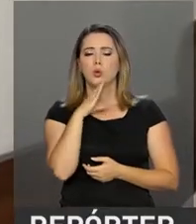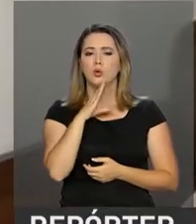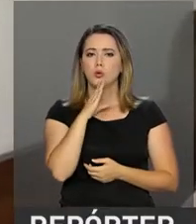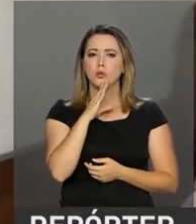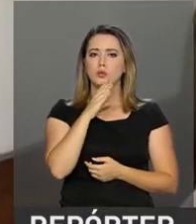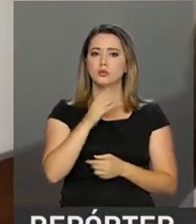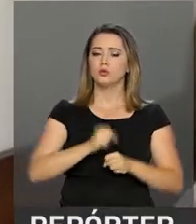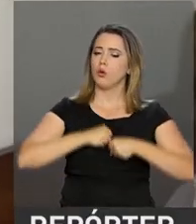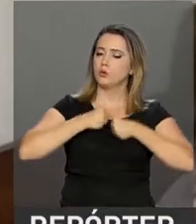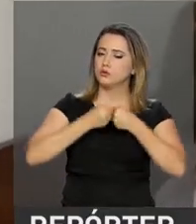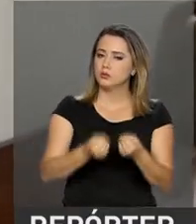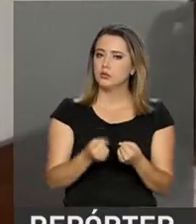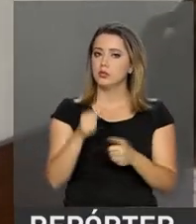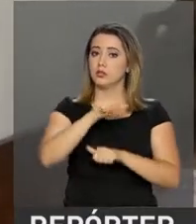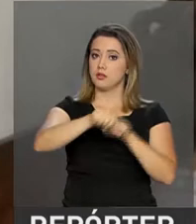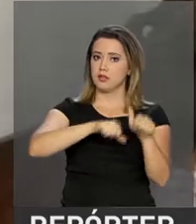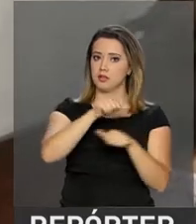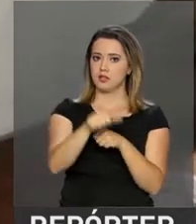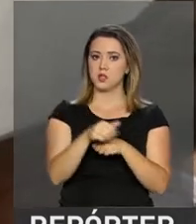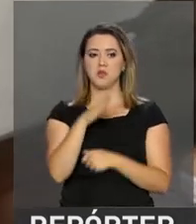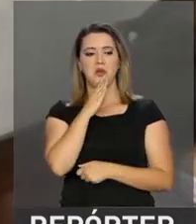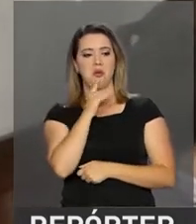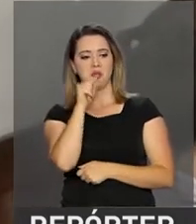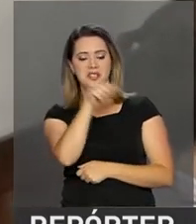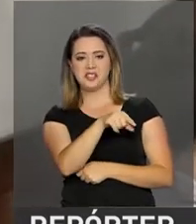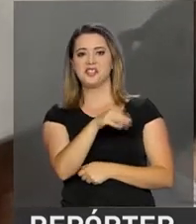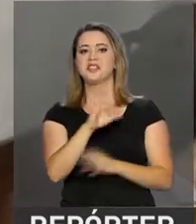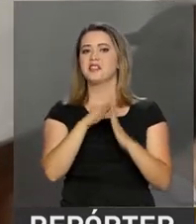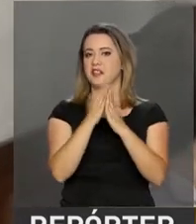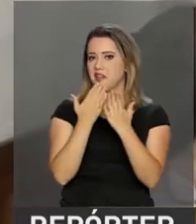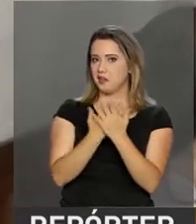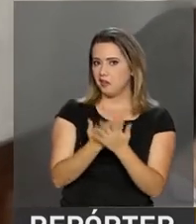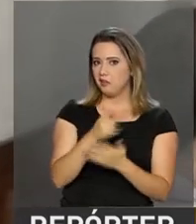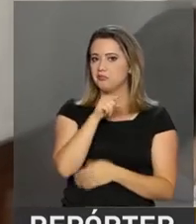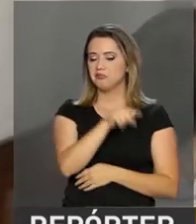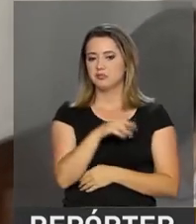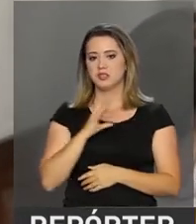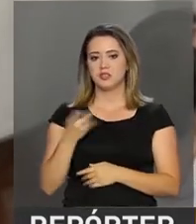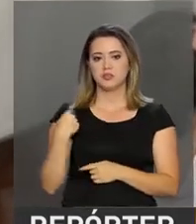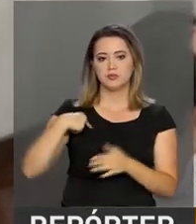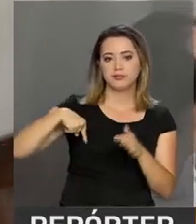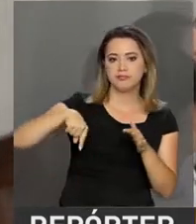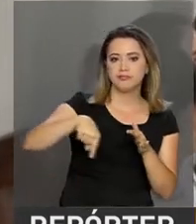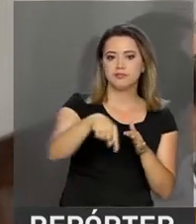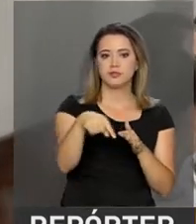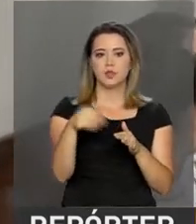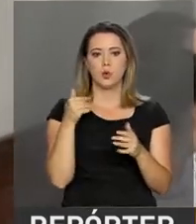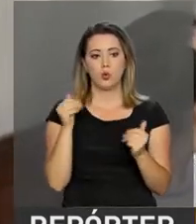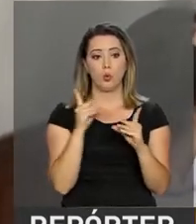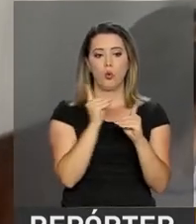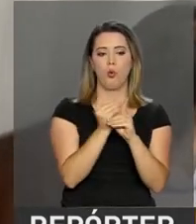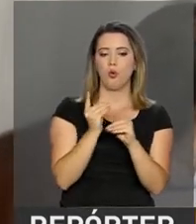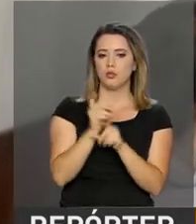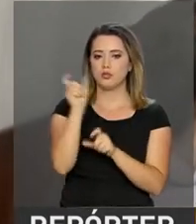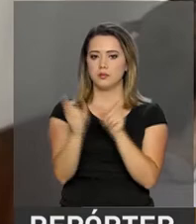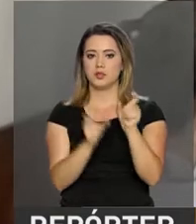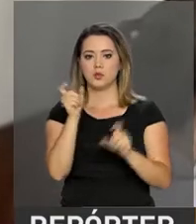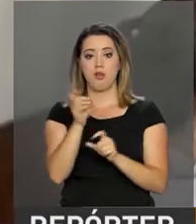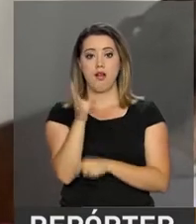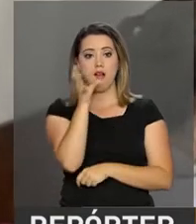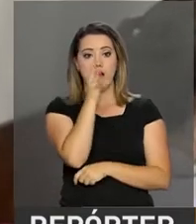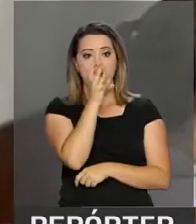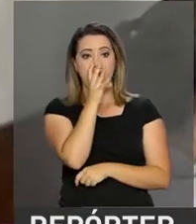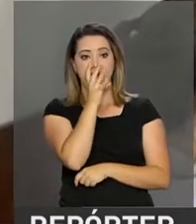da Miriam aos estudos a tornou popular aqui na escola. E, sempre que ela desce aqui para o pátio, encontra colegas como estes aqui,